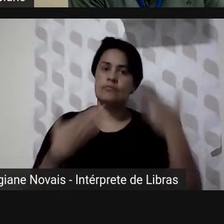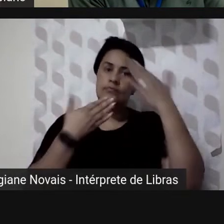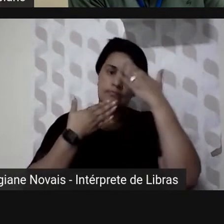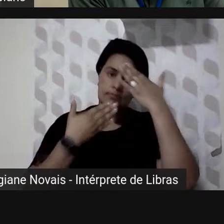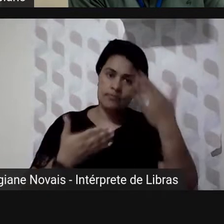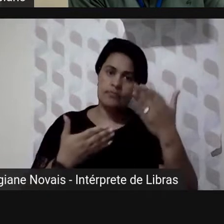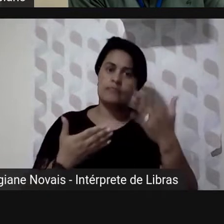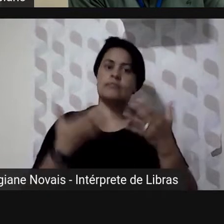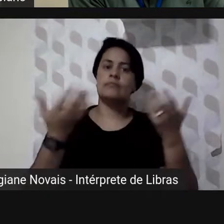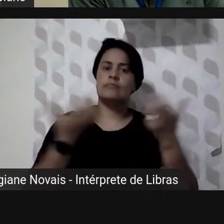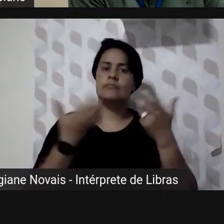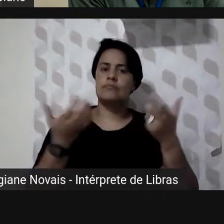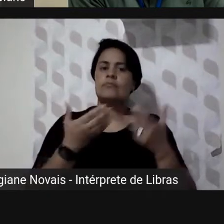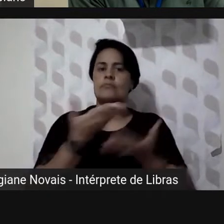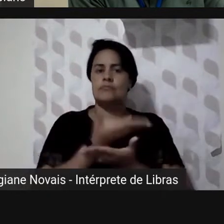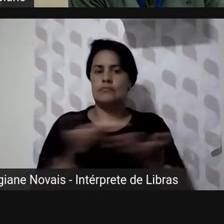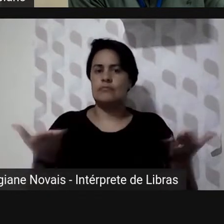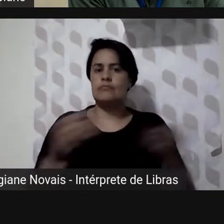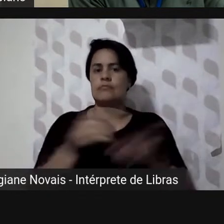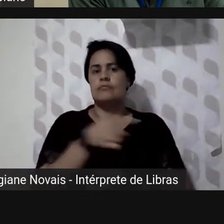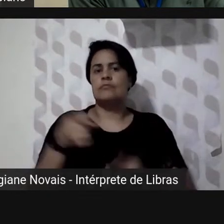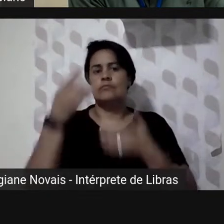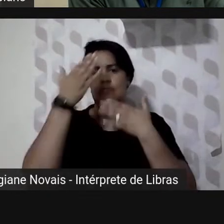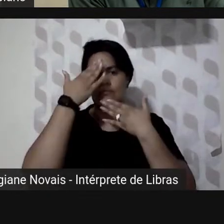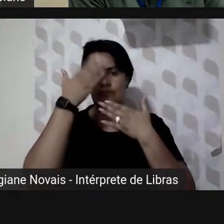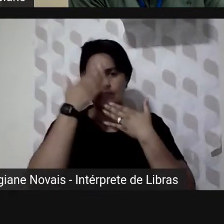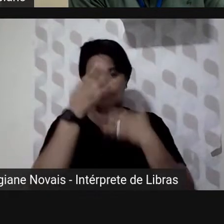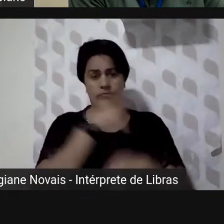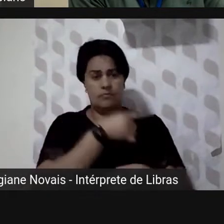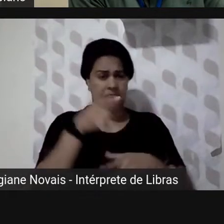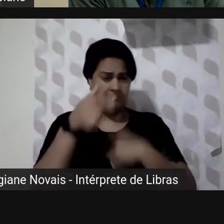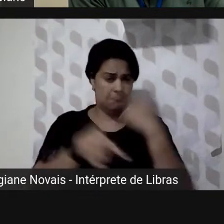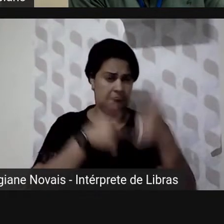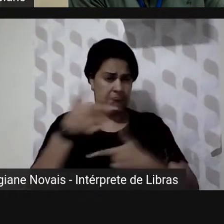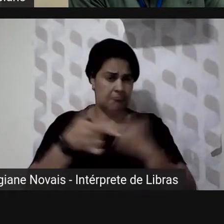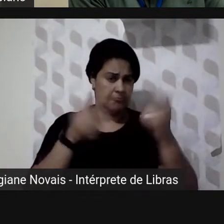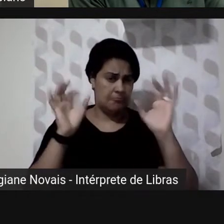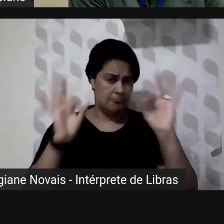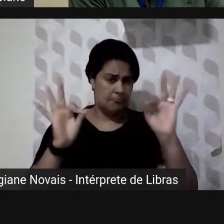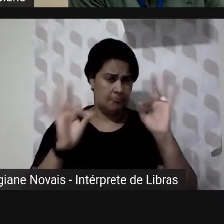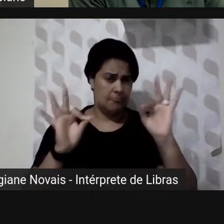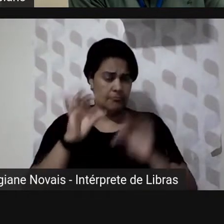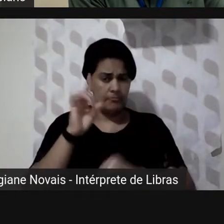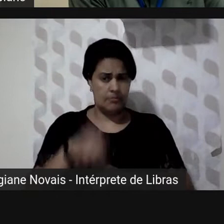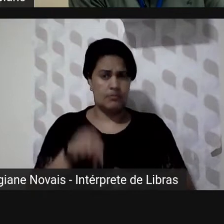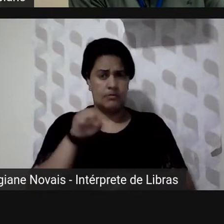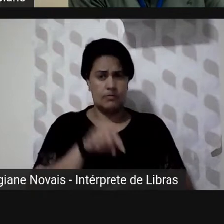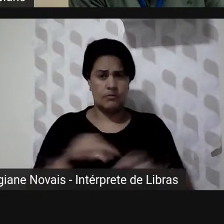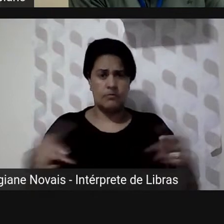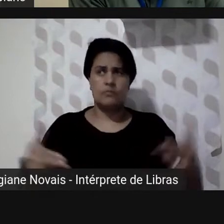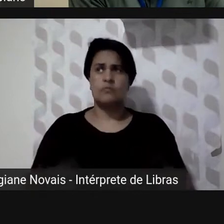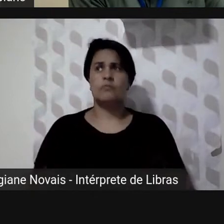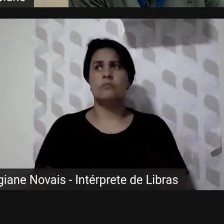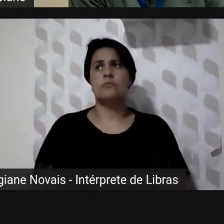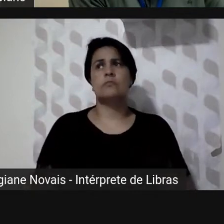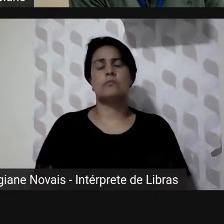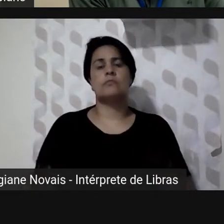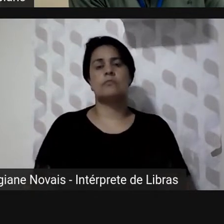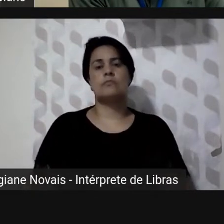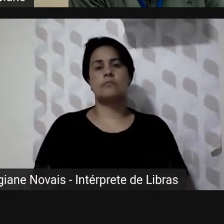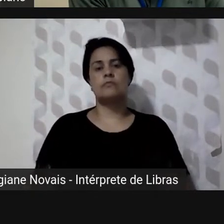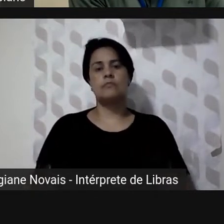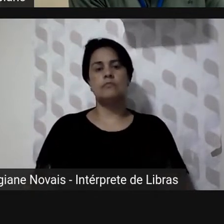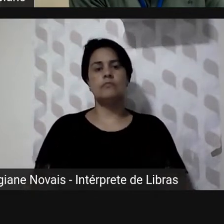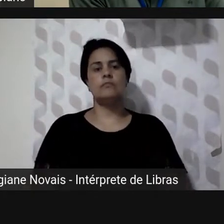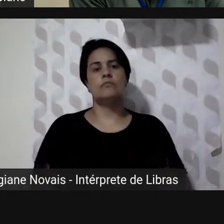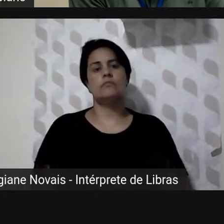aqui o meu muito obrigado a pessoas como vocês que trabalham com essa atividade muito obrigado viu Fabiano é isso